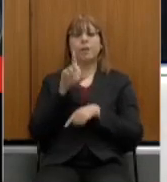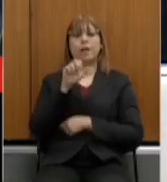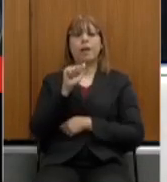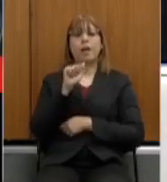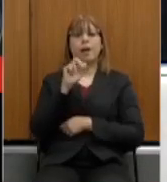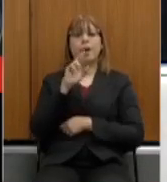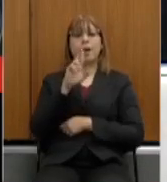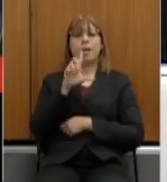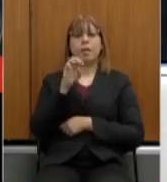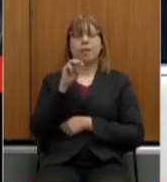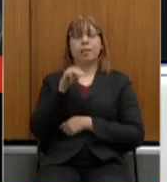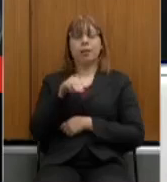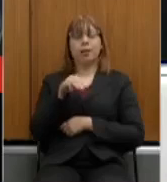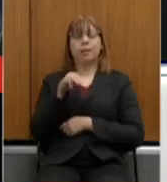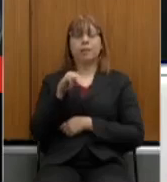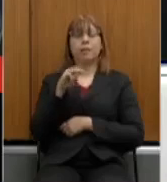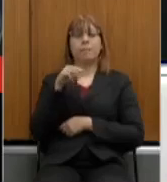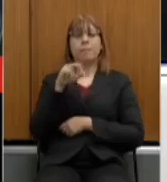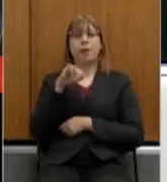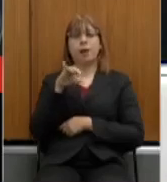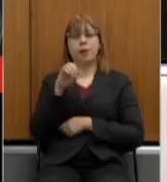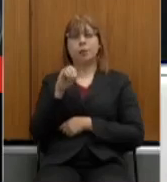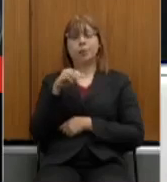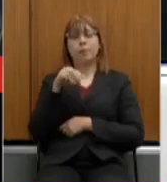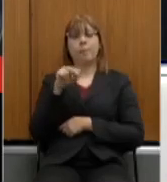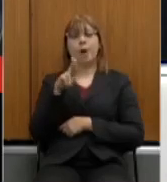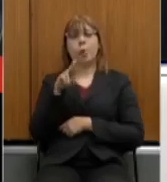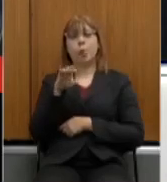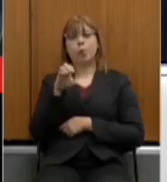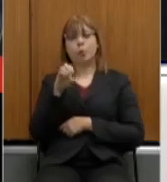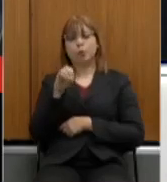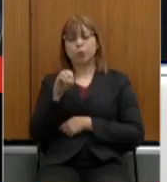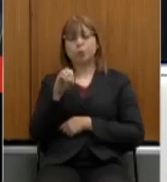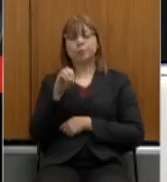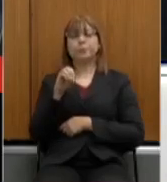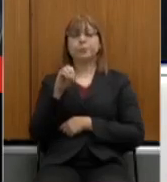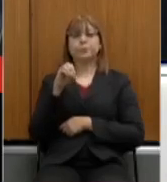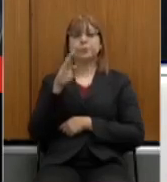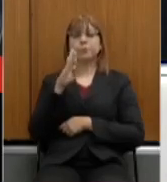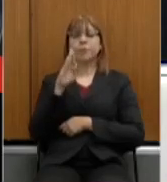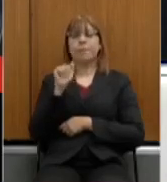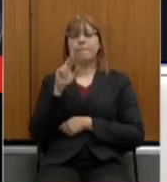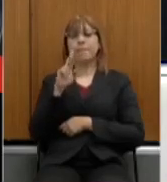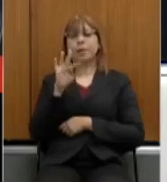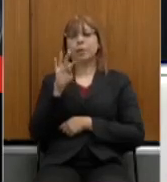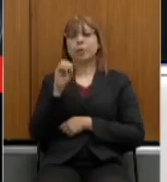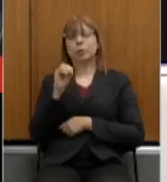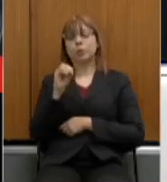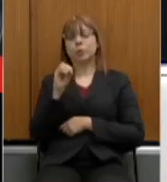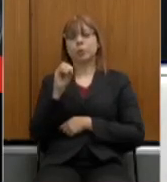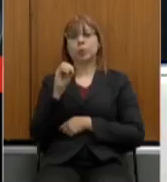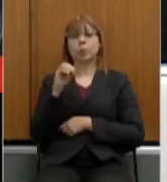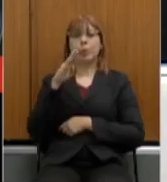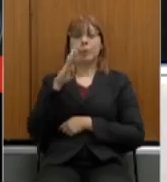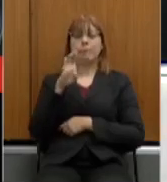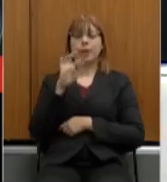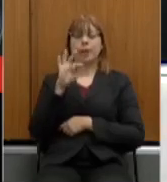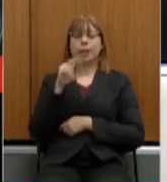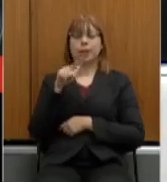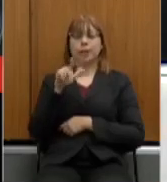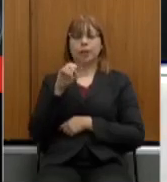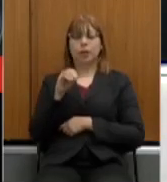deputado Mário Henrique Caixa deputado Mauro Tramonte deputado Bartô deputado Betão